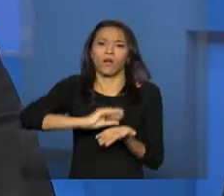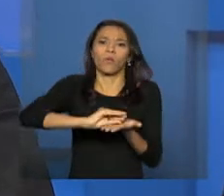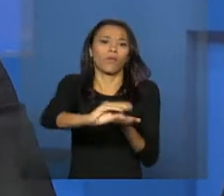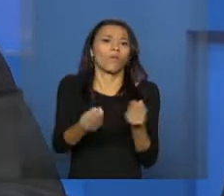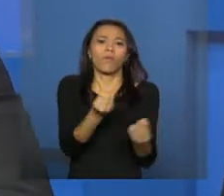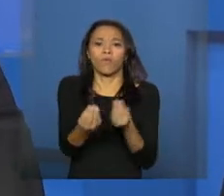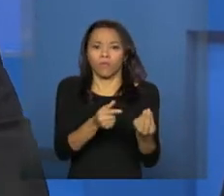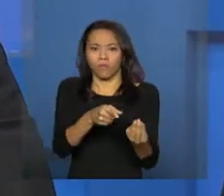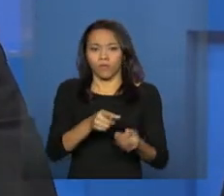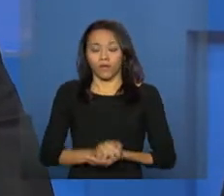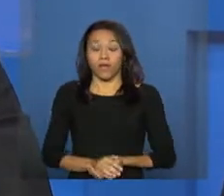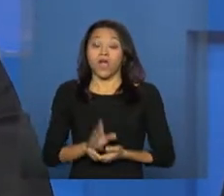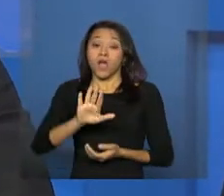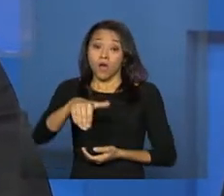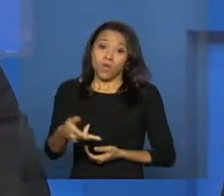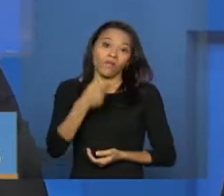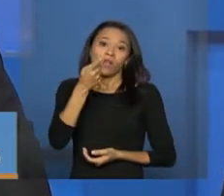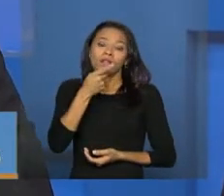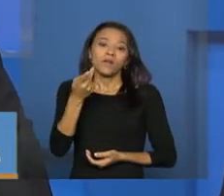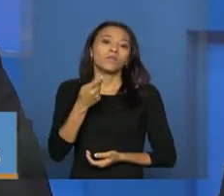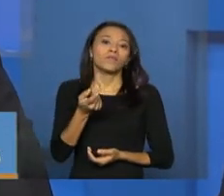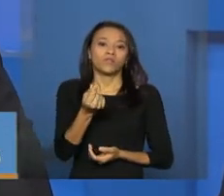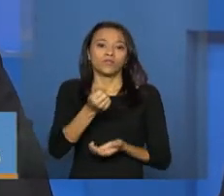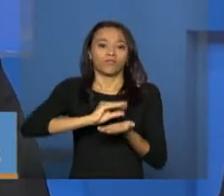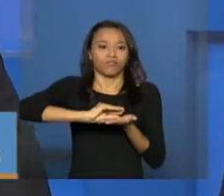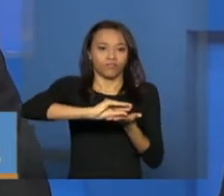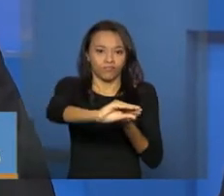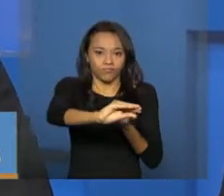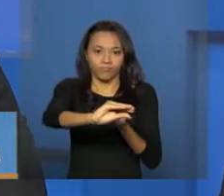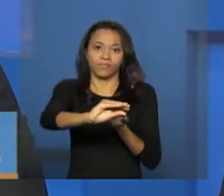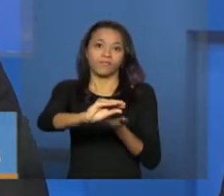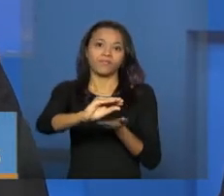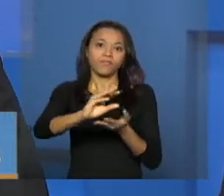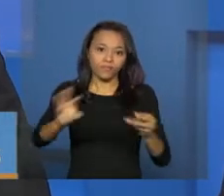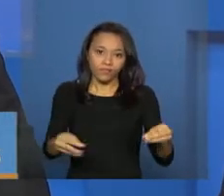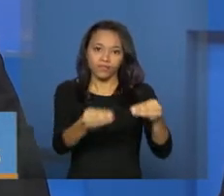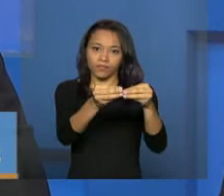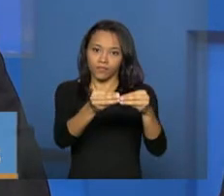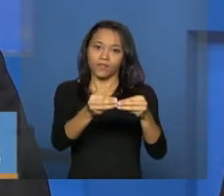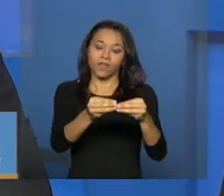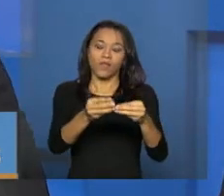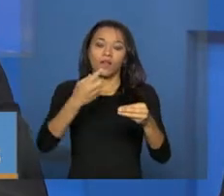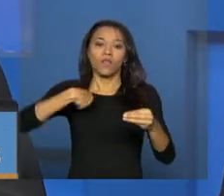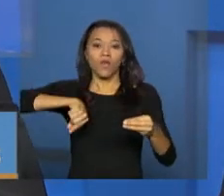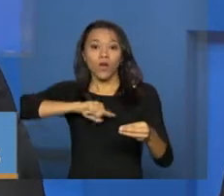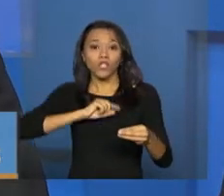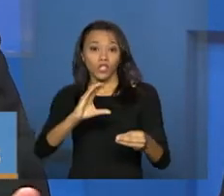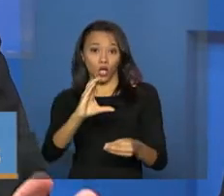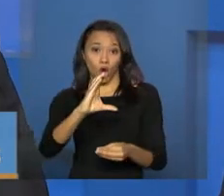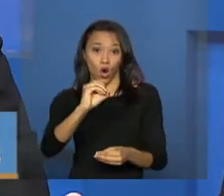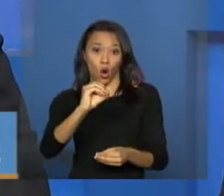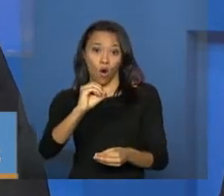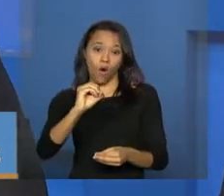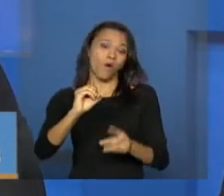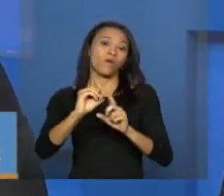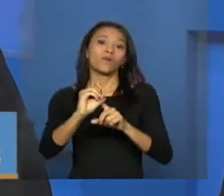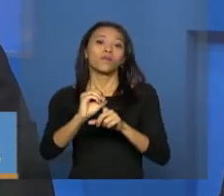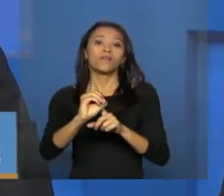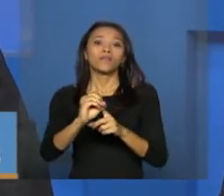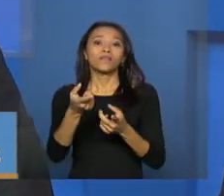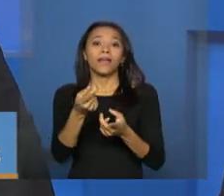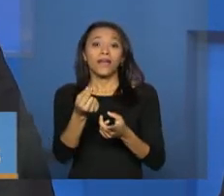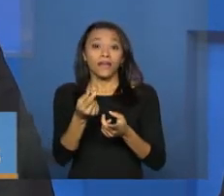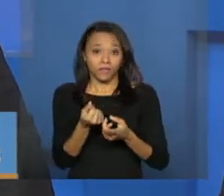nós falamos de cofinanciamento, nós utilizamos a palavra cofinanciar quando nós estamos falando de